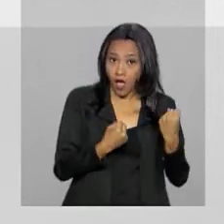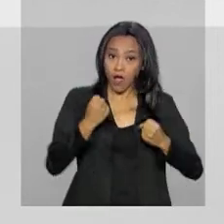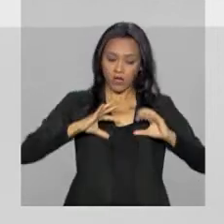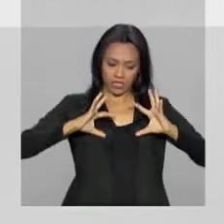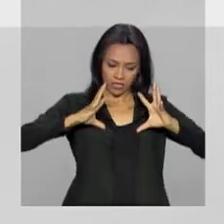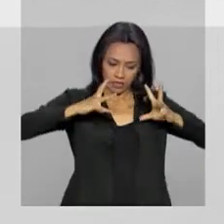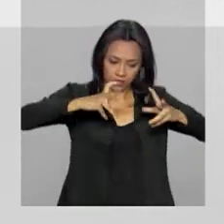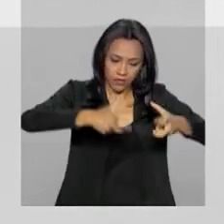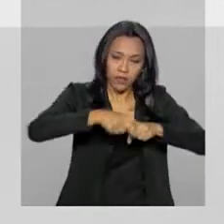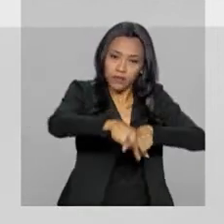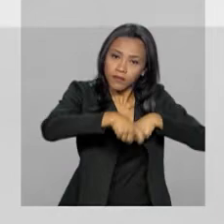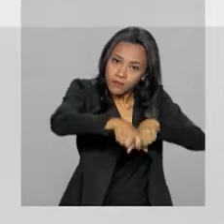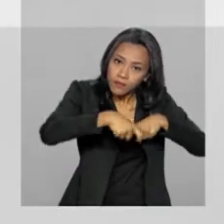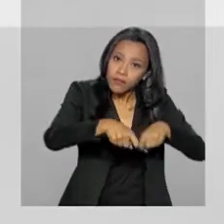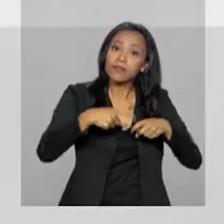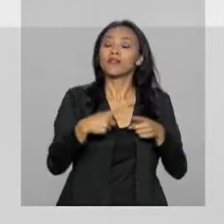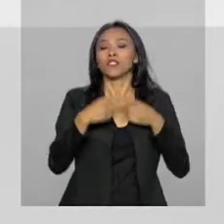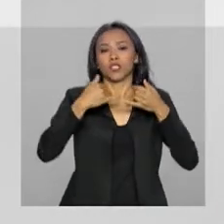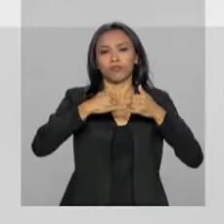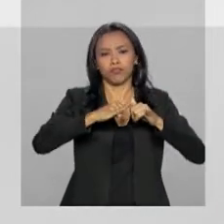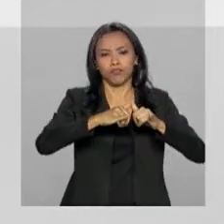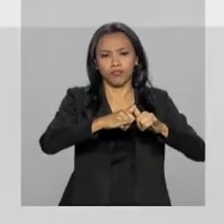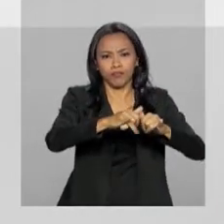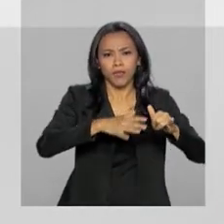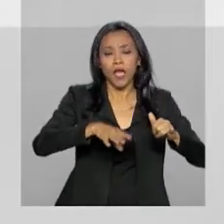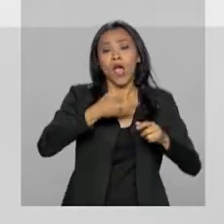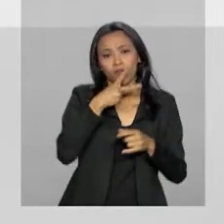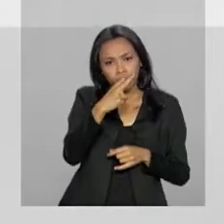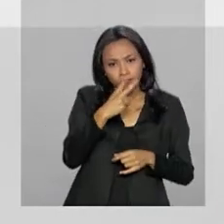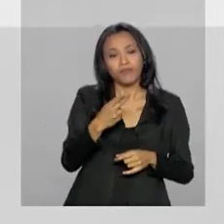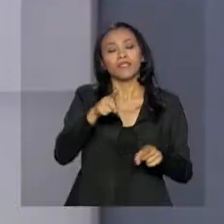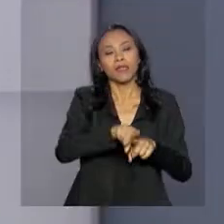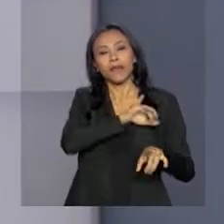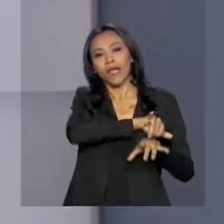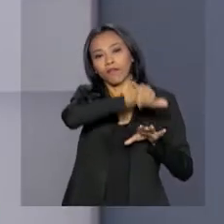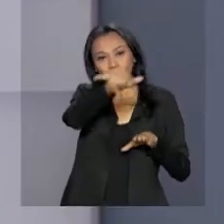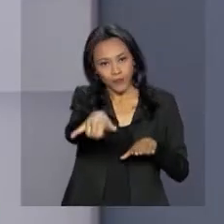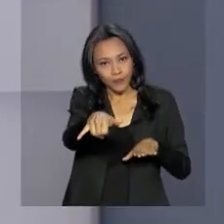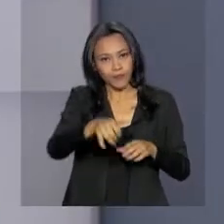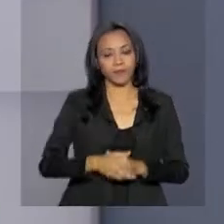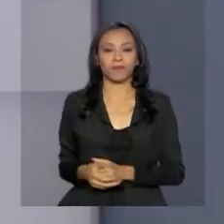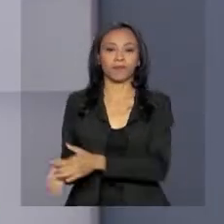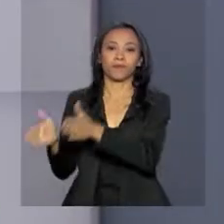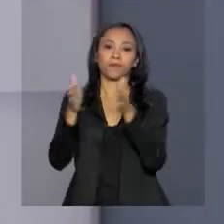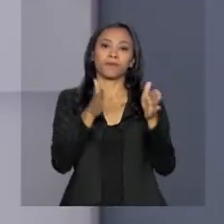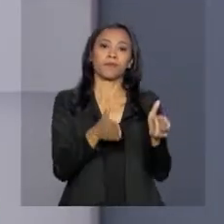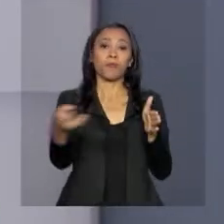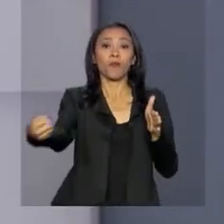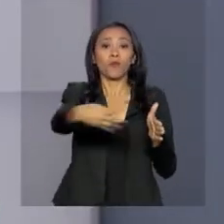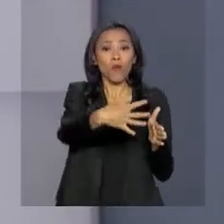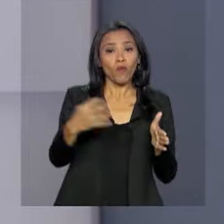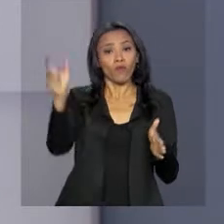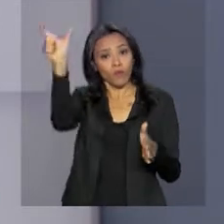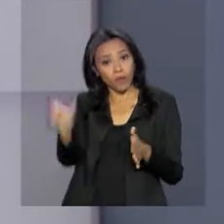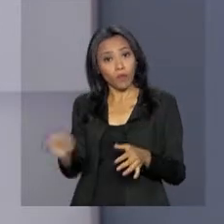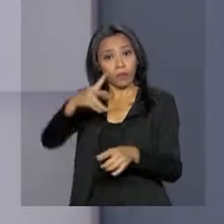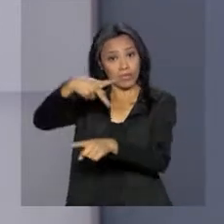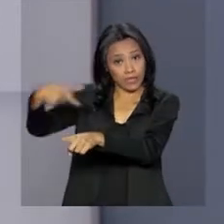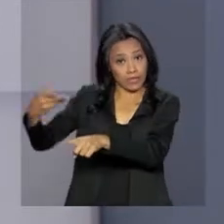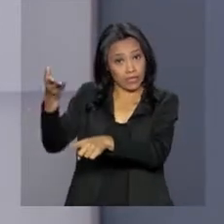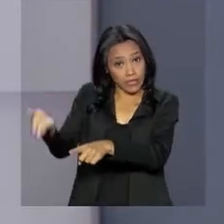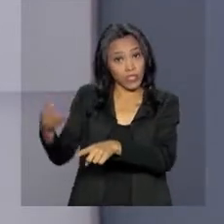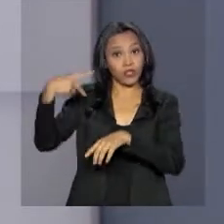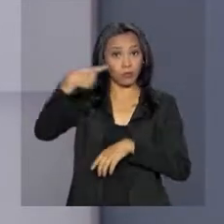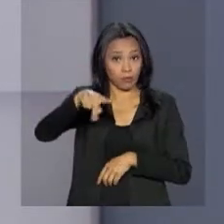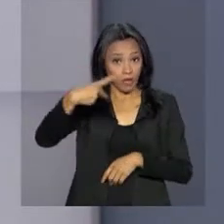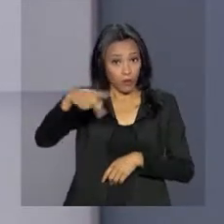agrícolas, condutores elétricos, fumo e aviões. O novo presidente Mário Benítez assume no lugar de